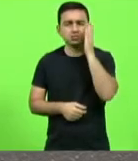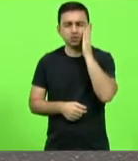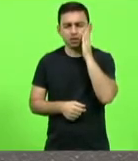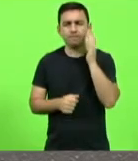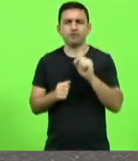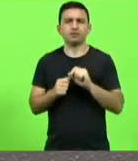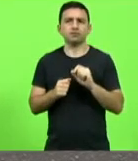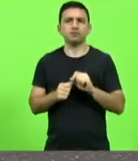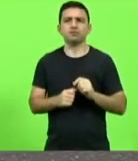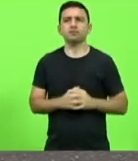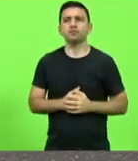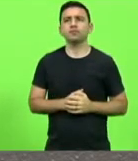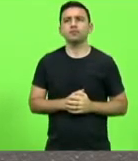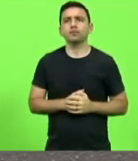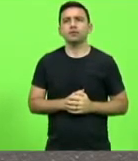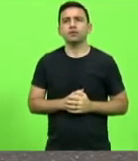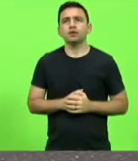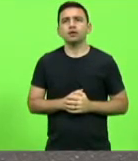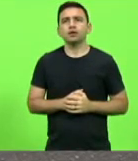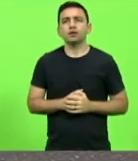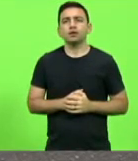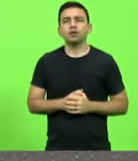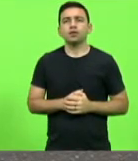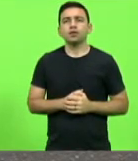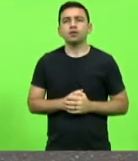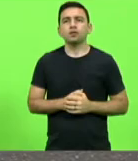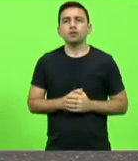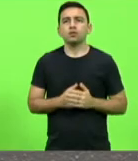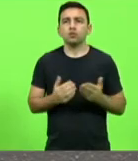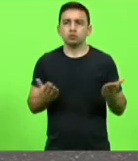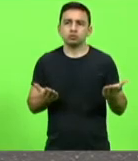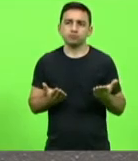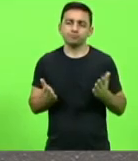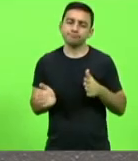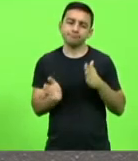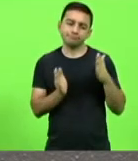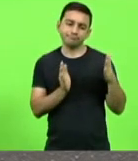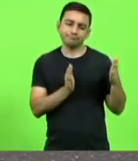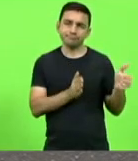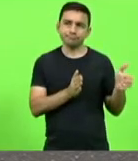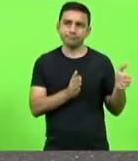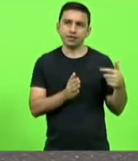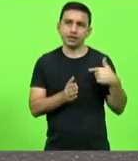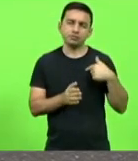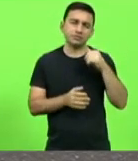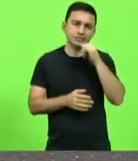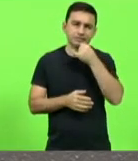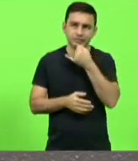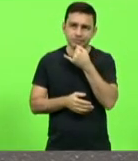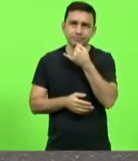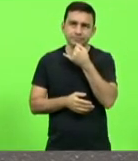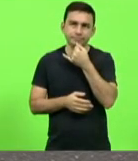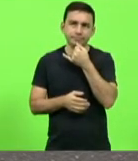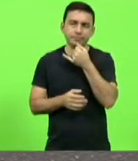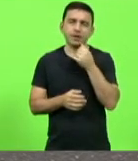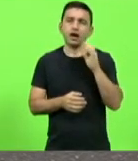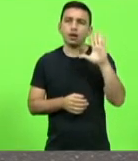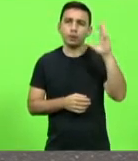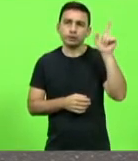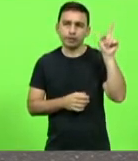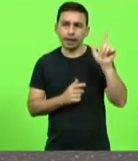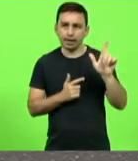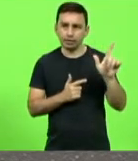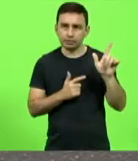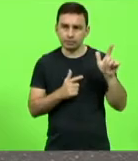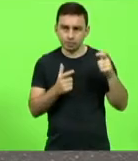então é um dia que se de um lado eu fiquei extremamente triste pelo fato que aconteceu lá em Caçador